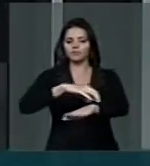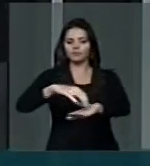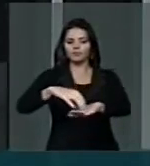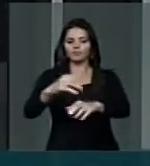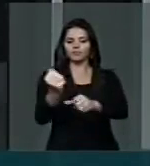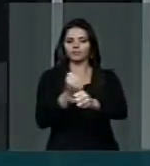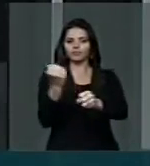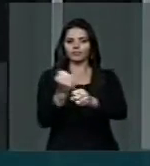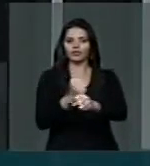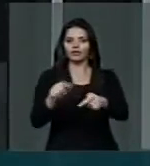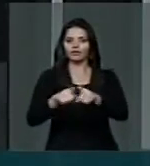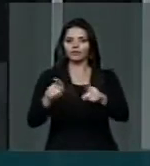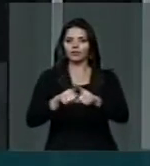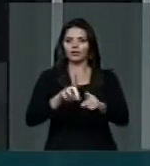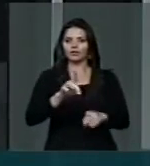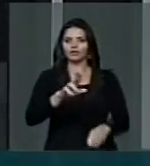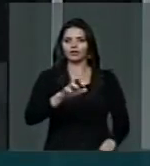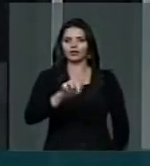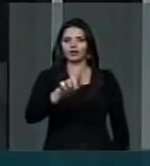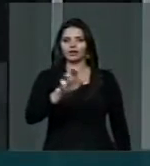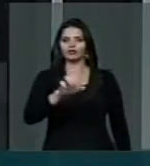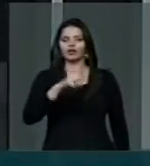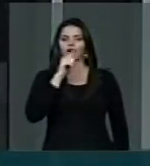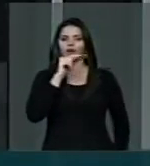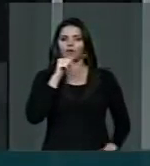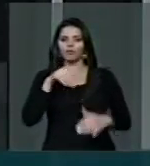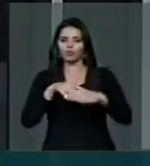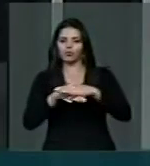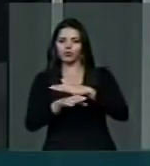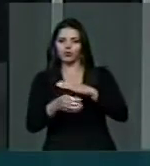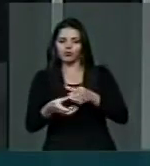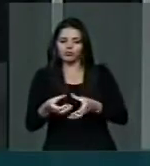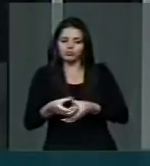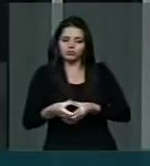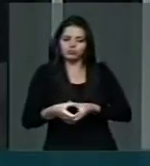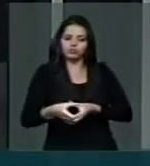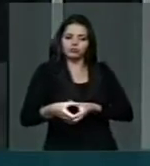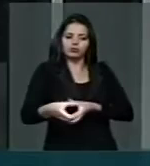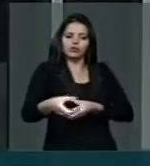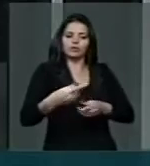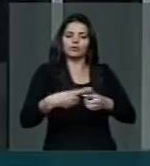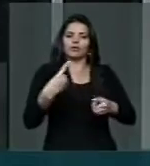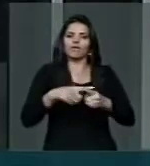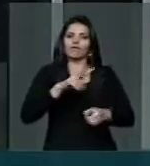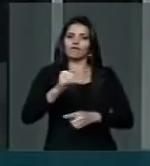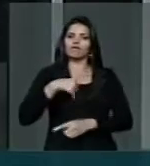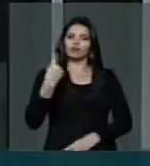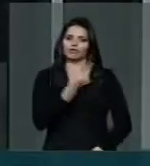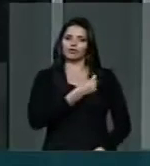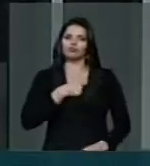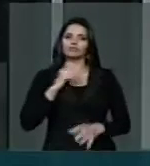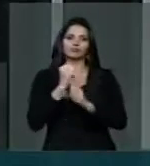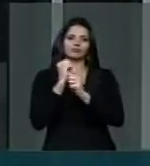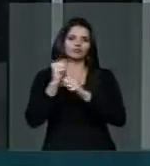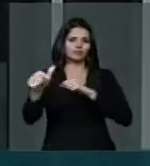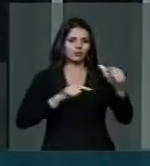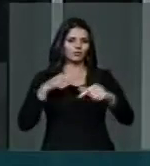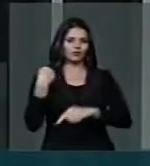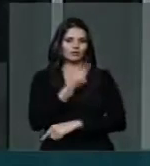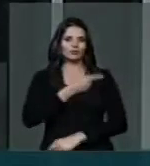asfalto, que drenagem, fruto do nosso trabalho para o Alto do Indaiá, para o Jardim Oliveira 1, Oliveira 2,